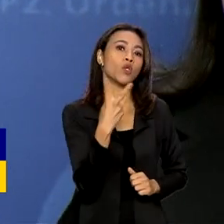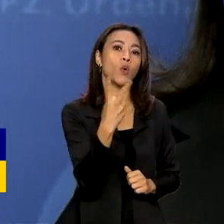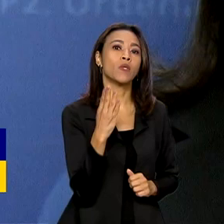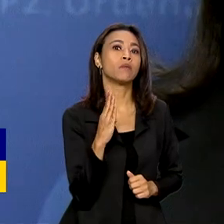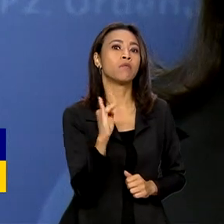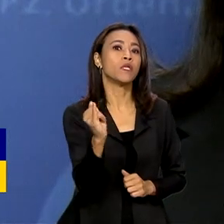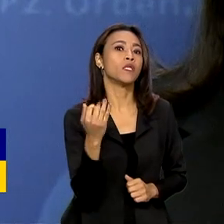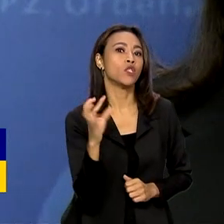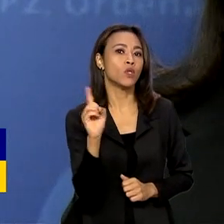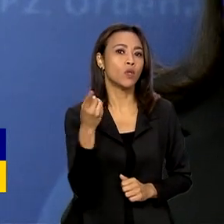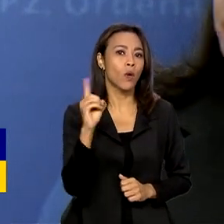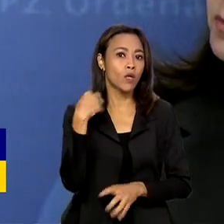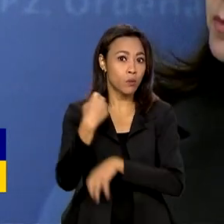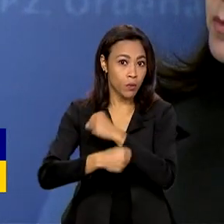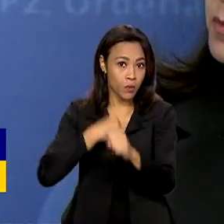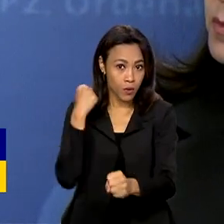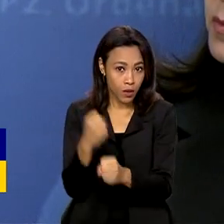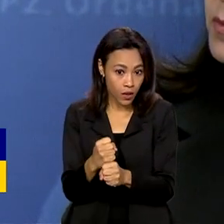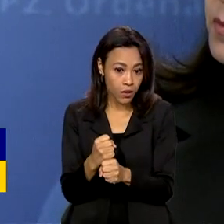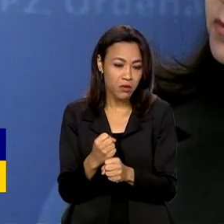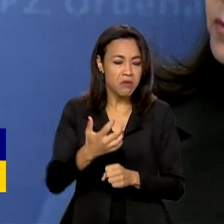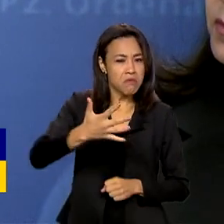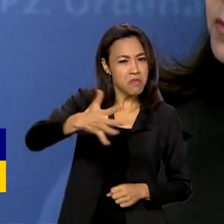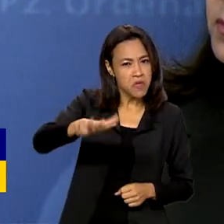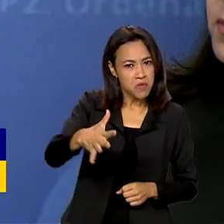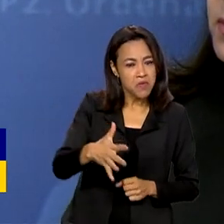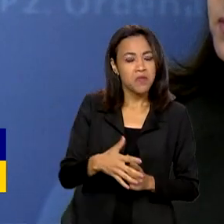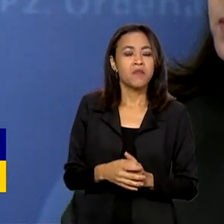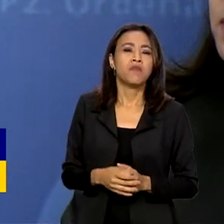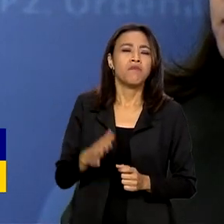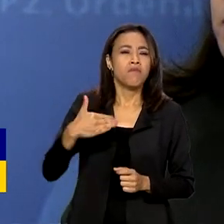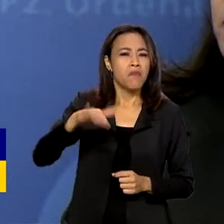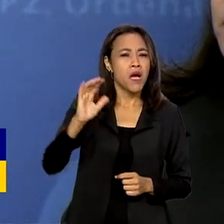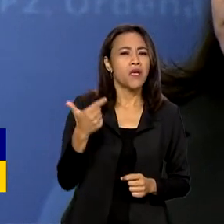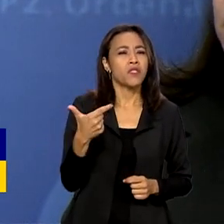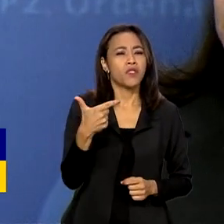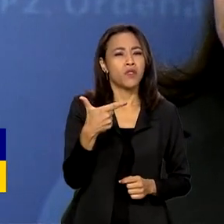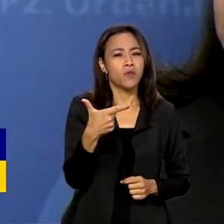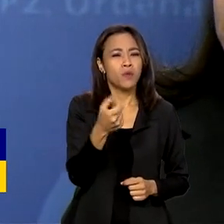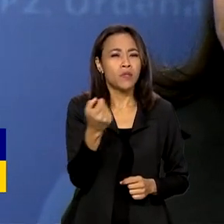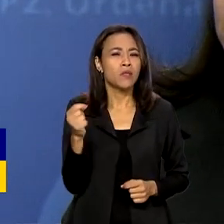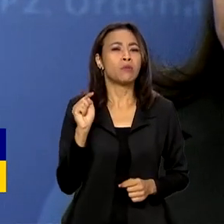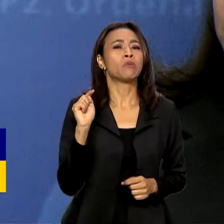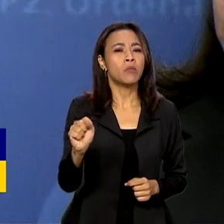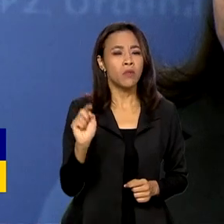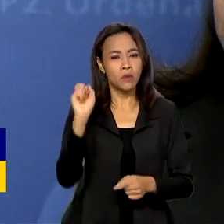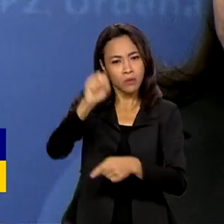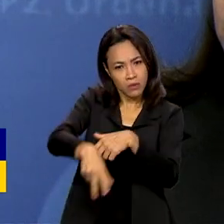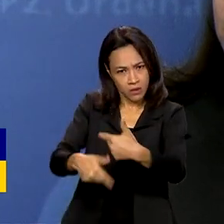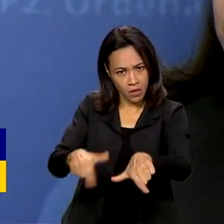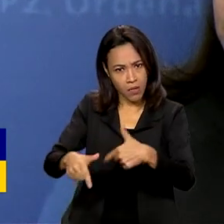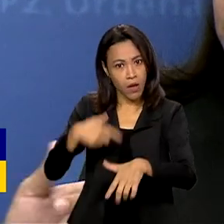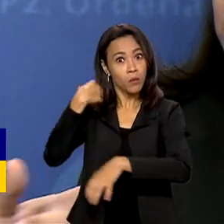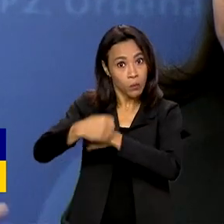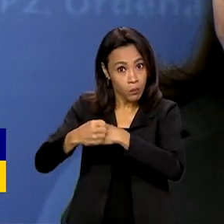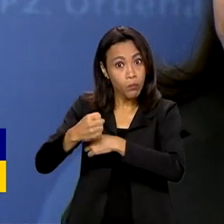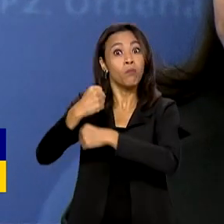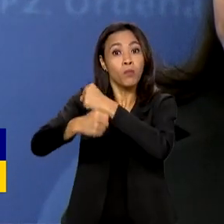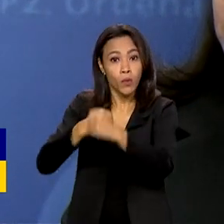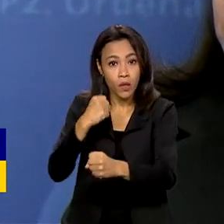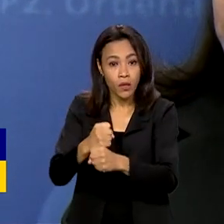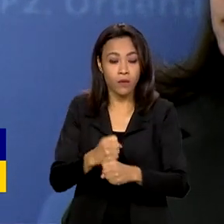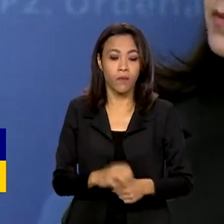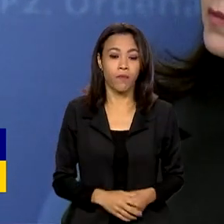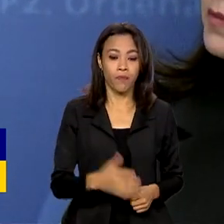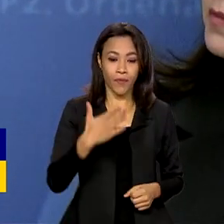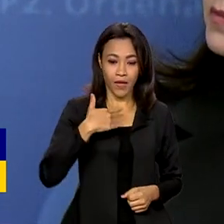todos os anos, gerando aproximadamente mais de 200 mil empregos todos os anos. Eu estava aqui com a minha